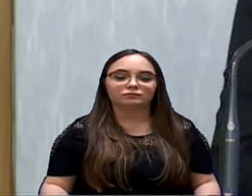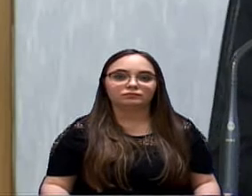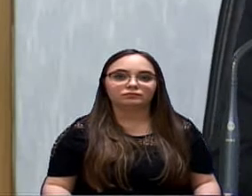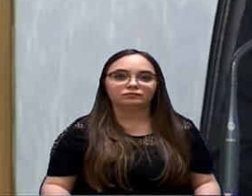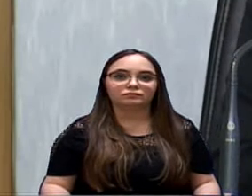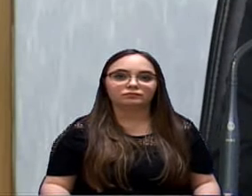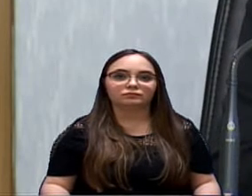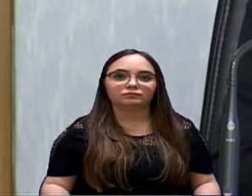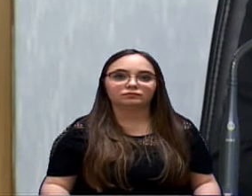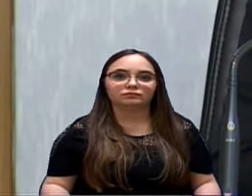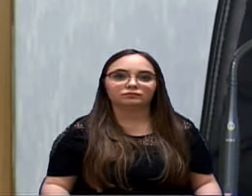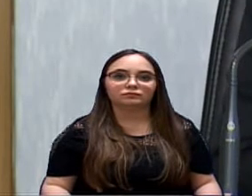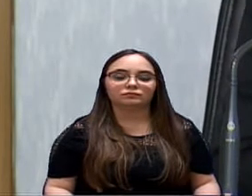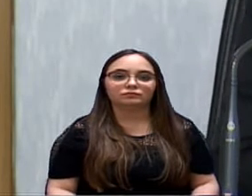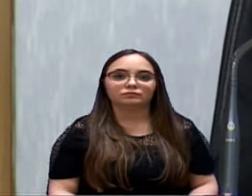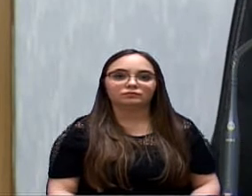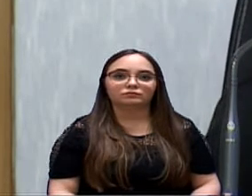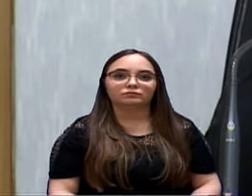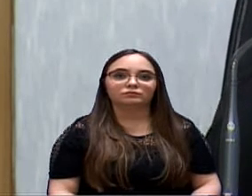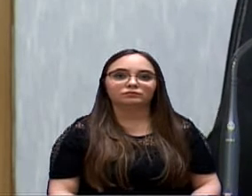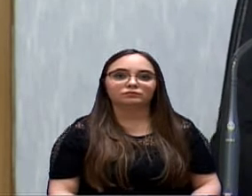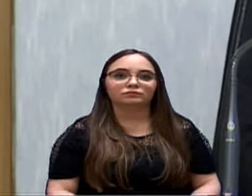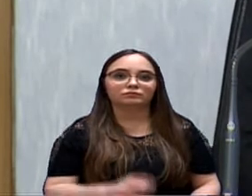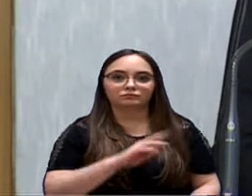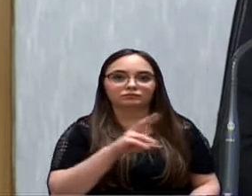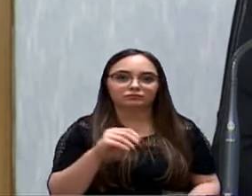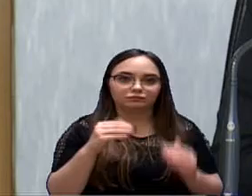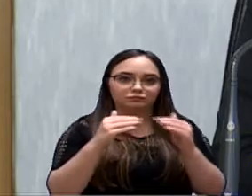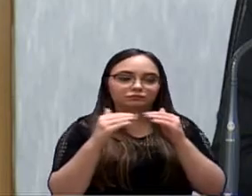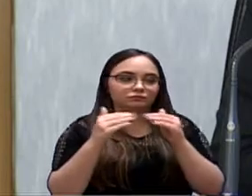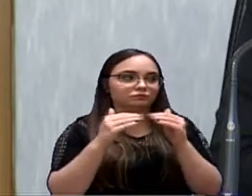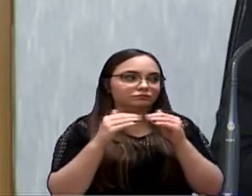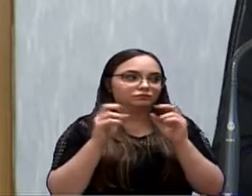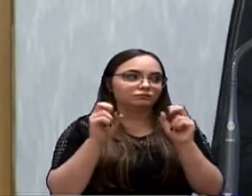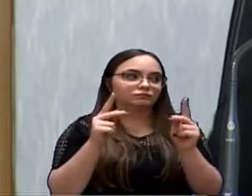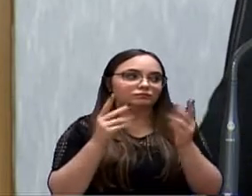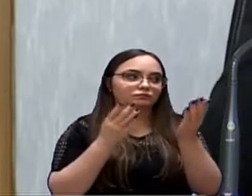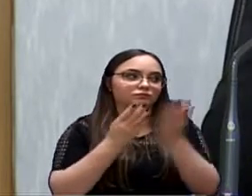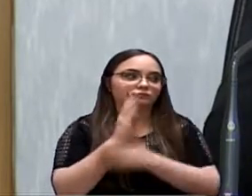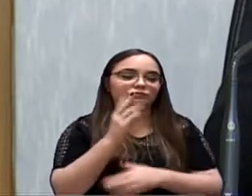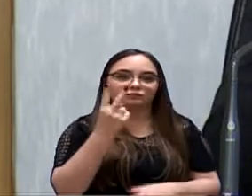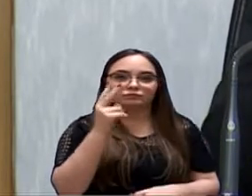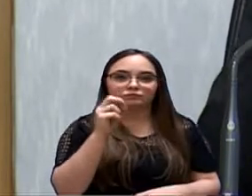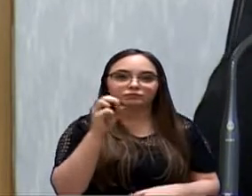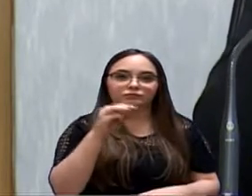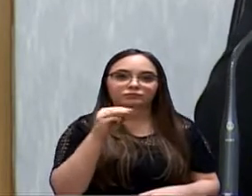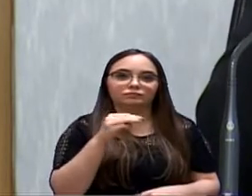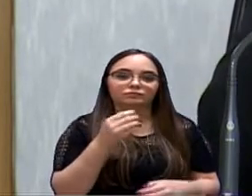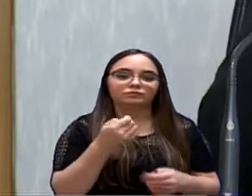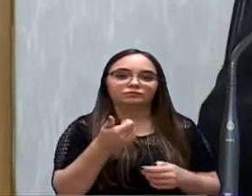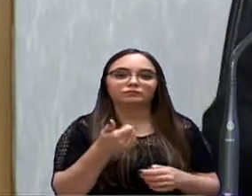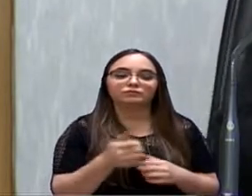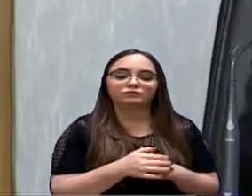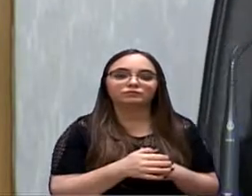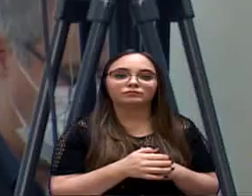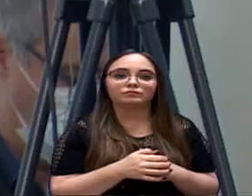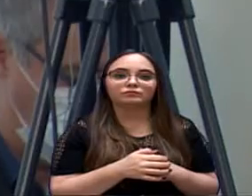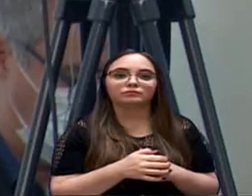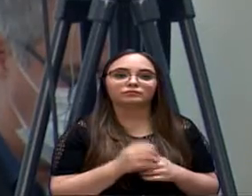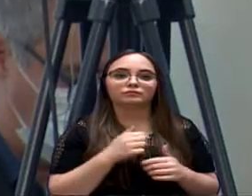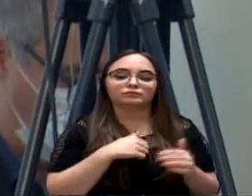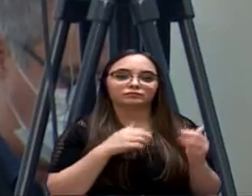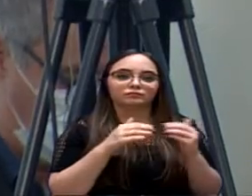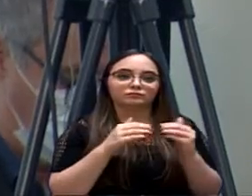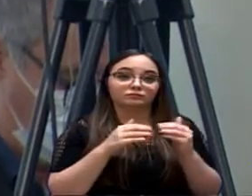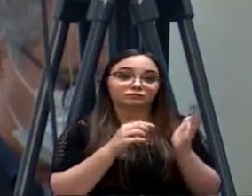Já fechou? Ou não? Senão... Vereadores concordam, permaneçam como estão. Mais 20 minutos. Em concordância com o senhor, eu apresentei